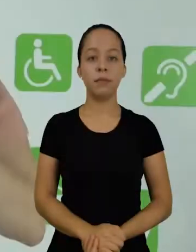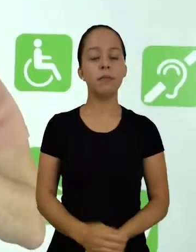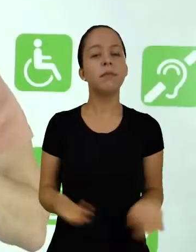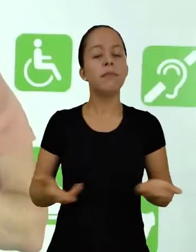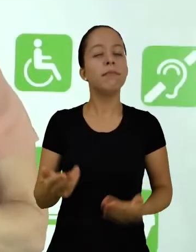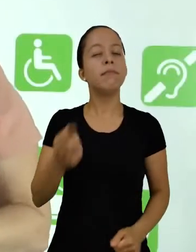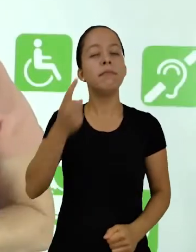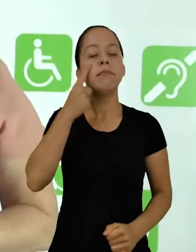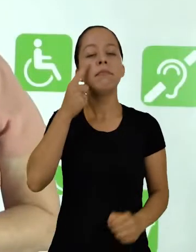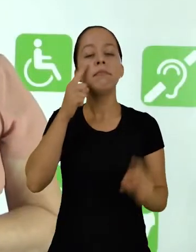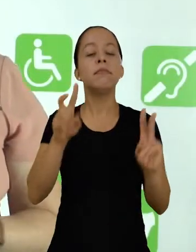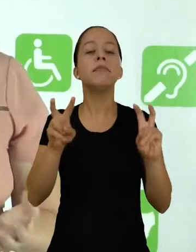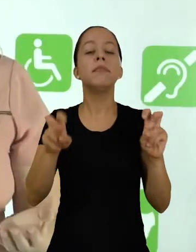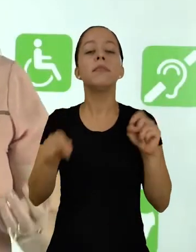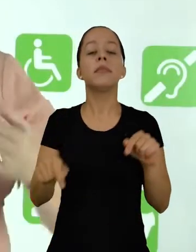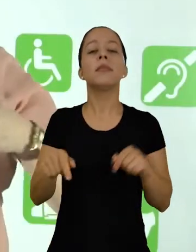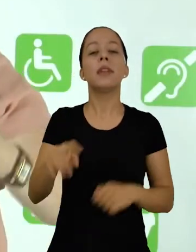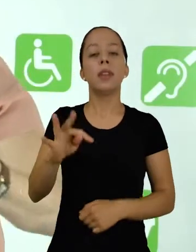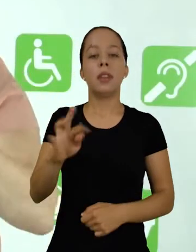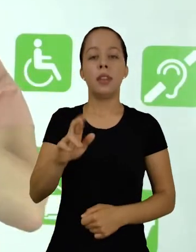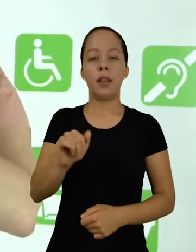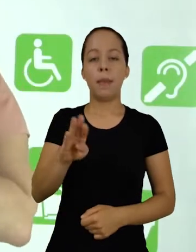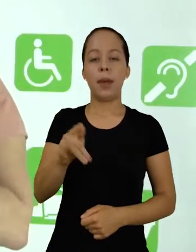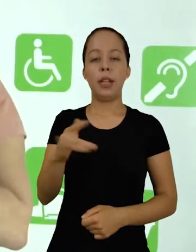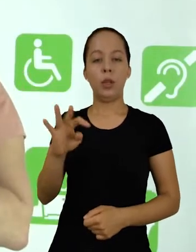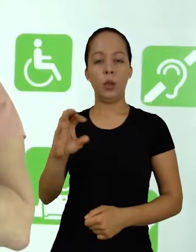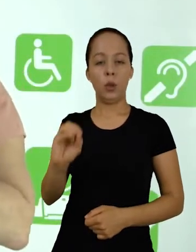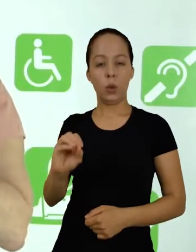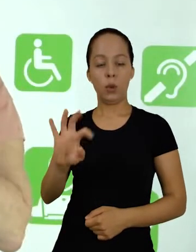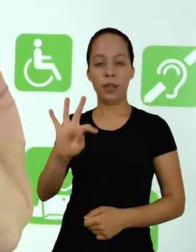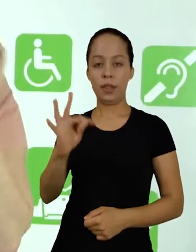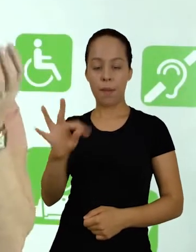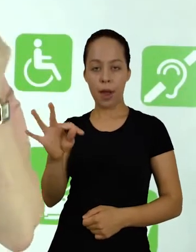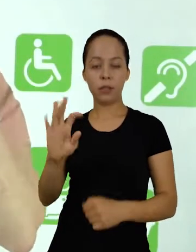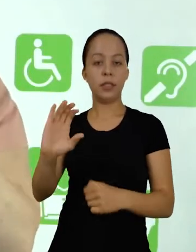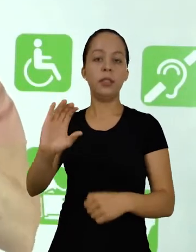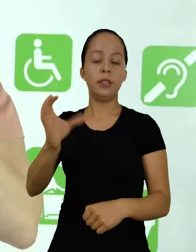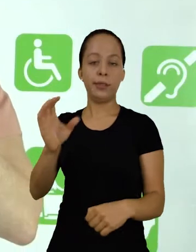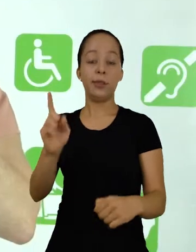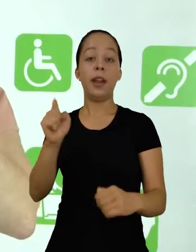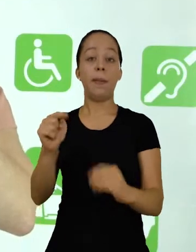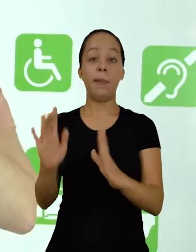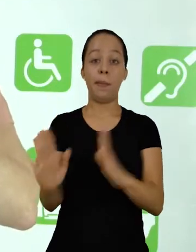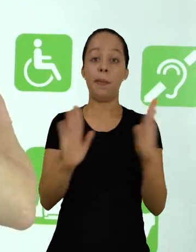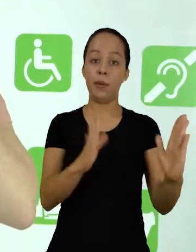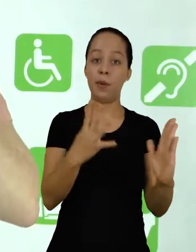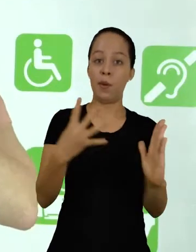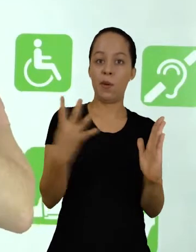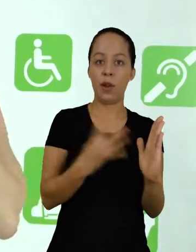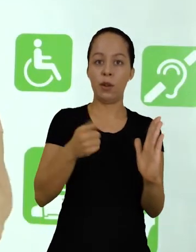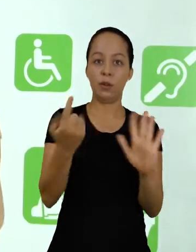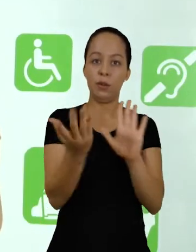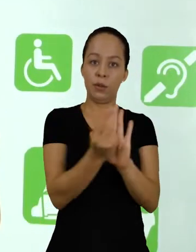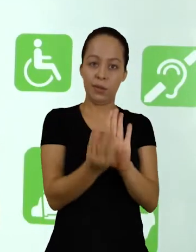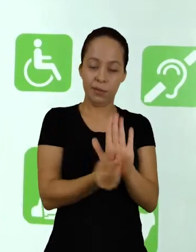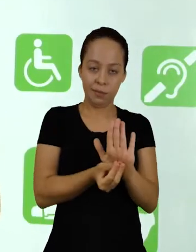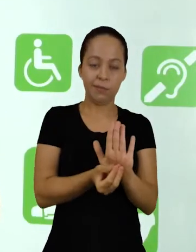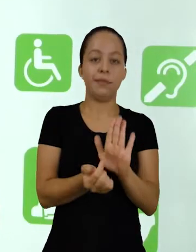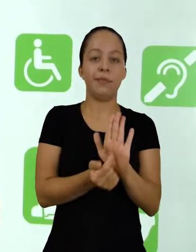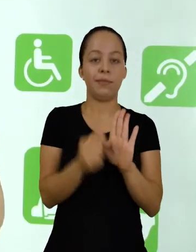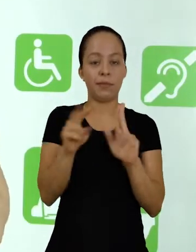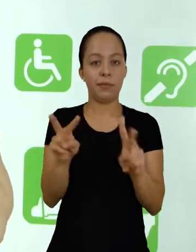Vamos ver agora um pouquinho sobre trabalhos científicos, que é o módulo 4 dos nossos